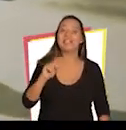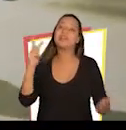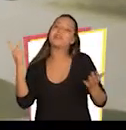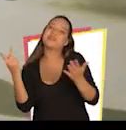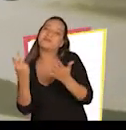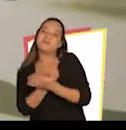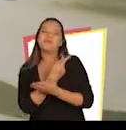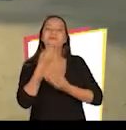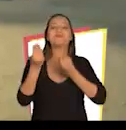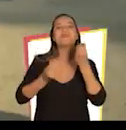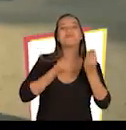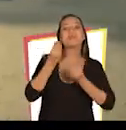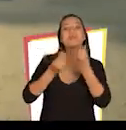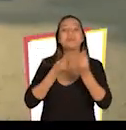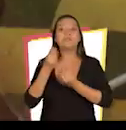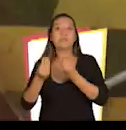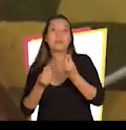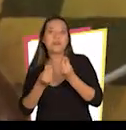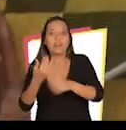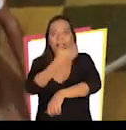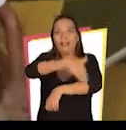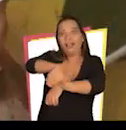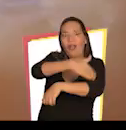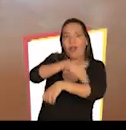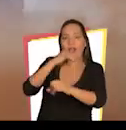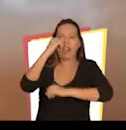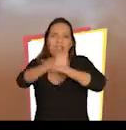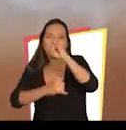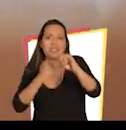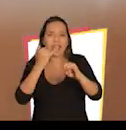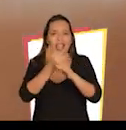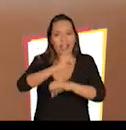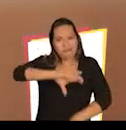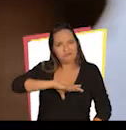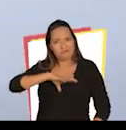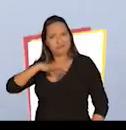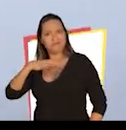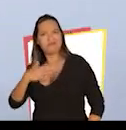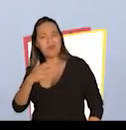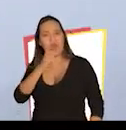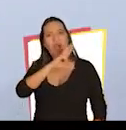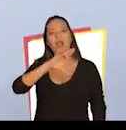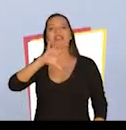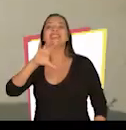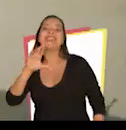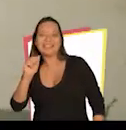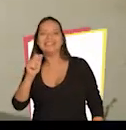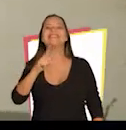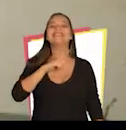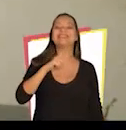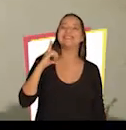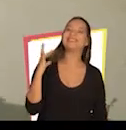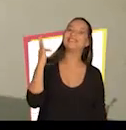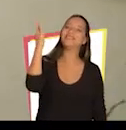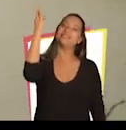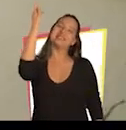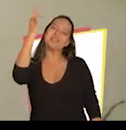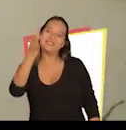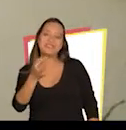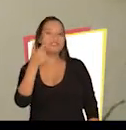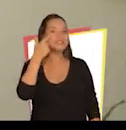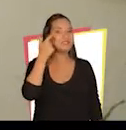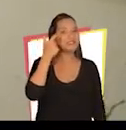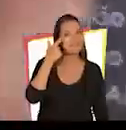desse jeito Na rua, na rede, na raça Que o Rio de Janeiro vai ter Freixo 50,